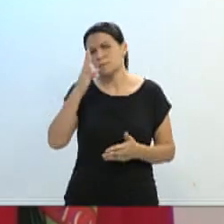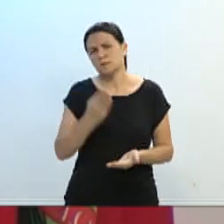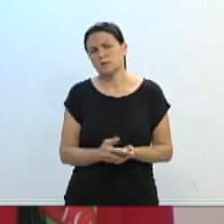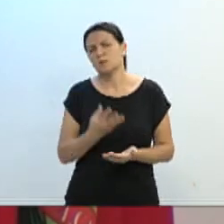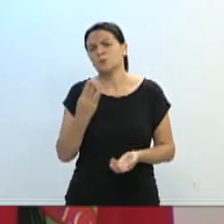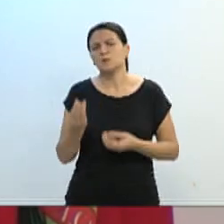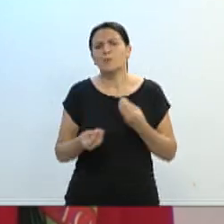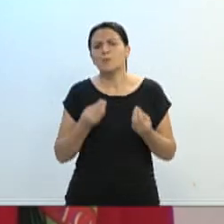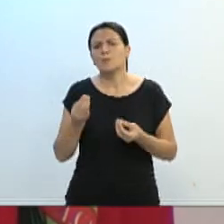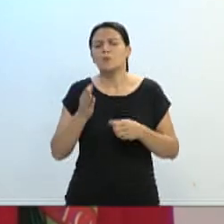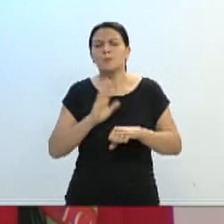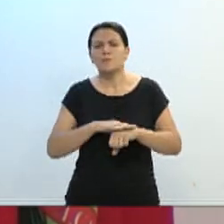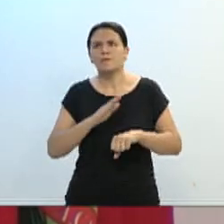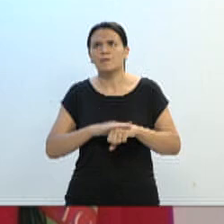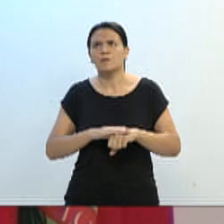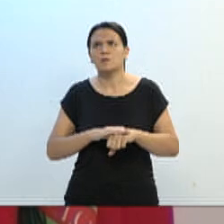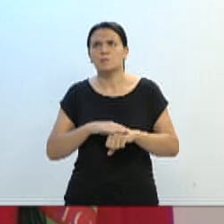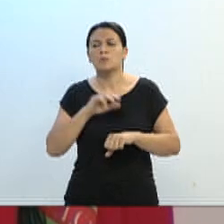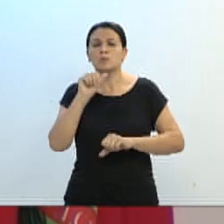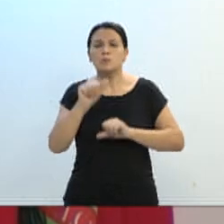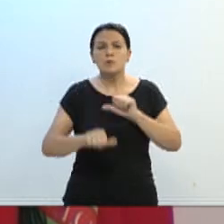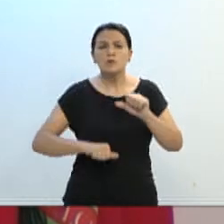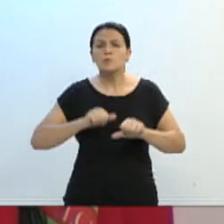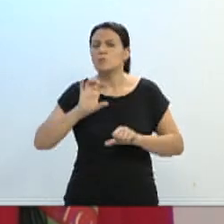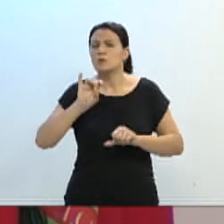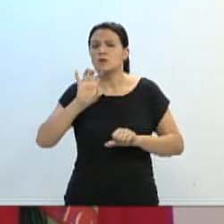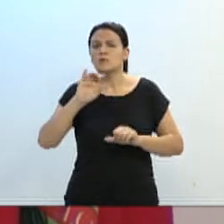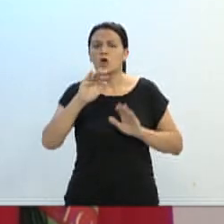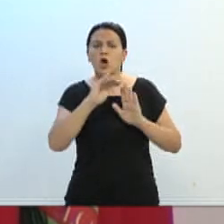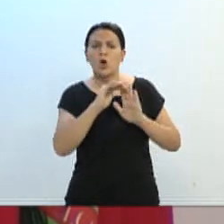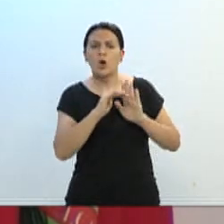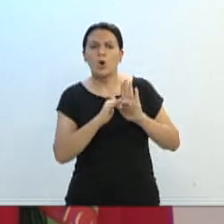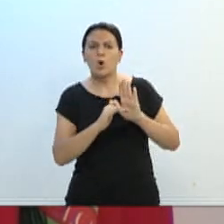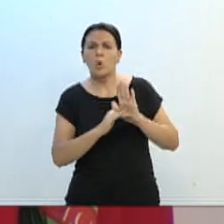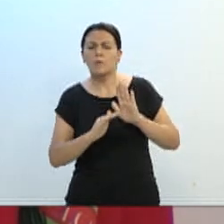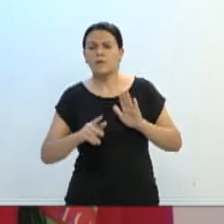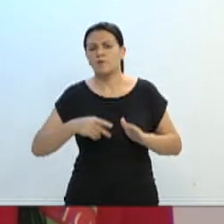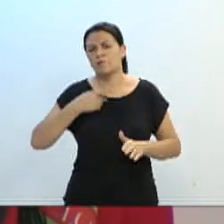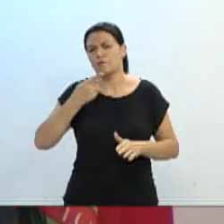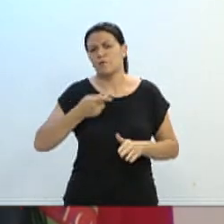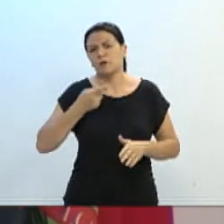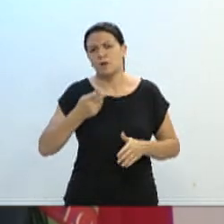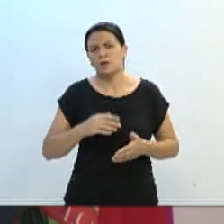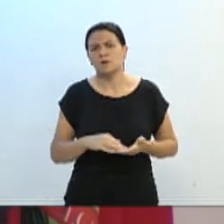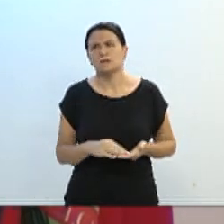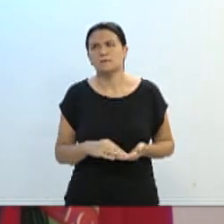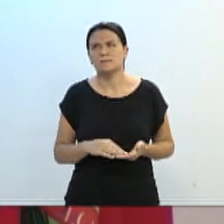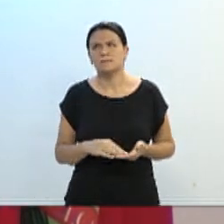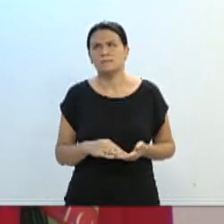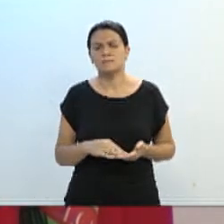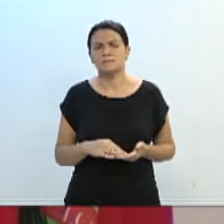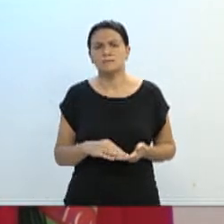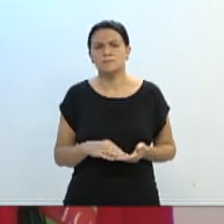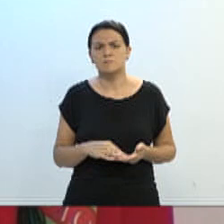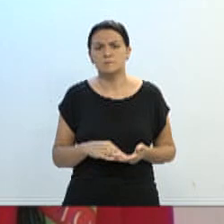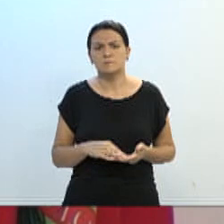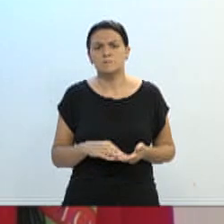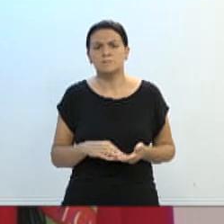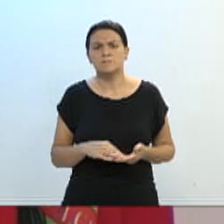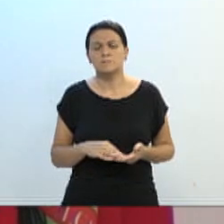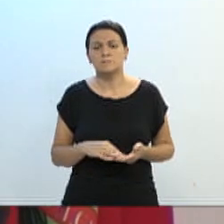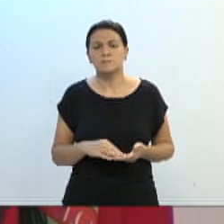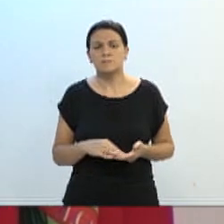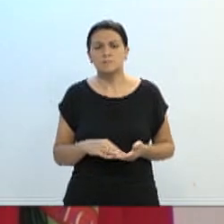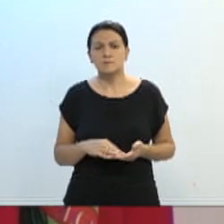colocado, o que muda é simplesmente a ordem de fala. Eles fazem a manifestação